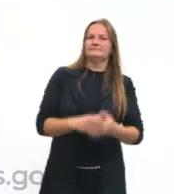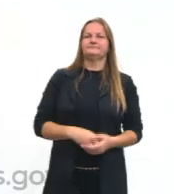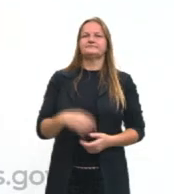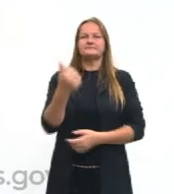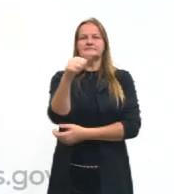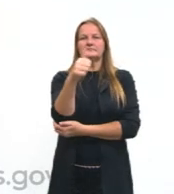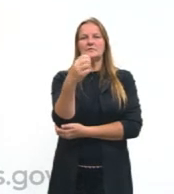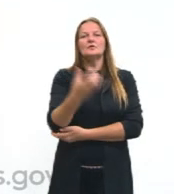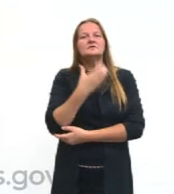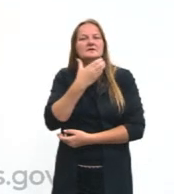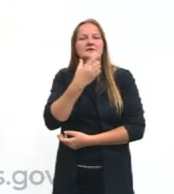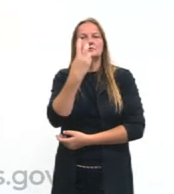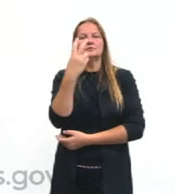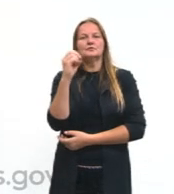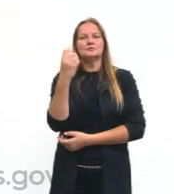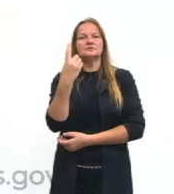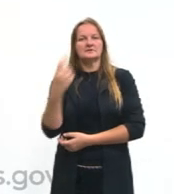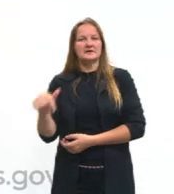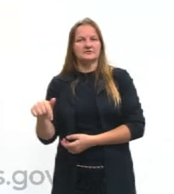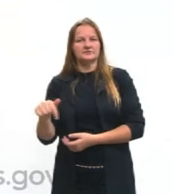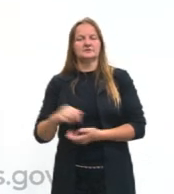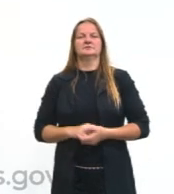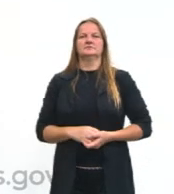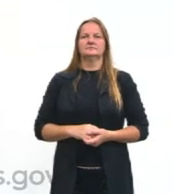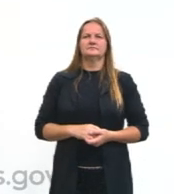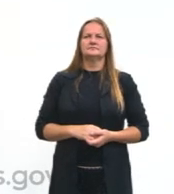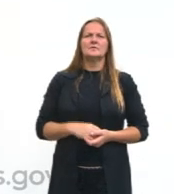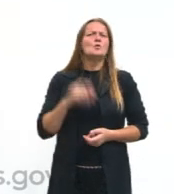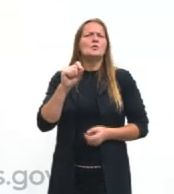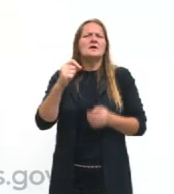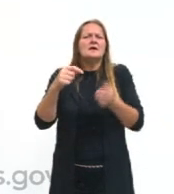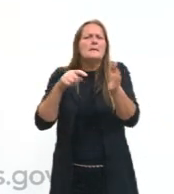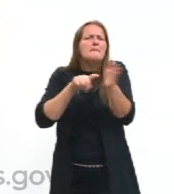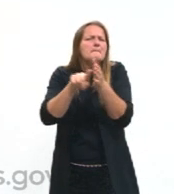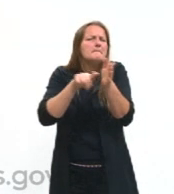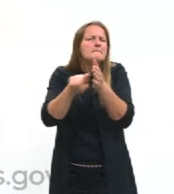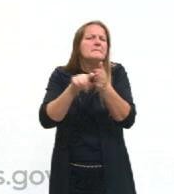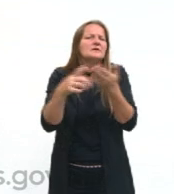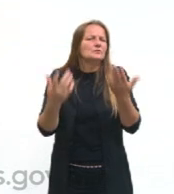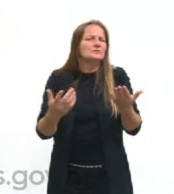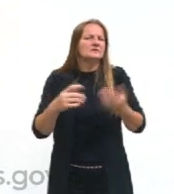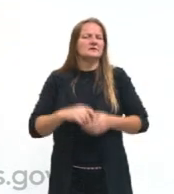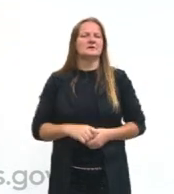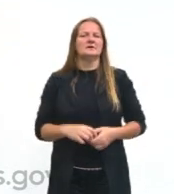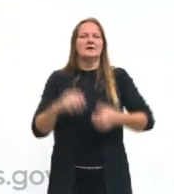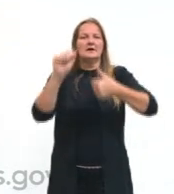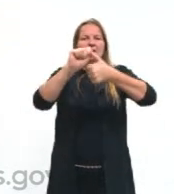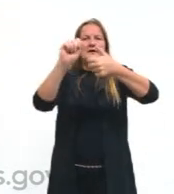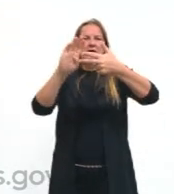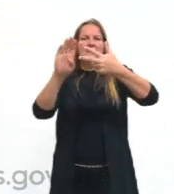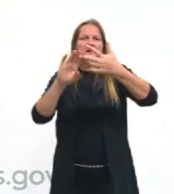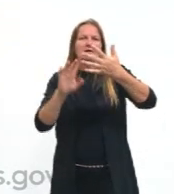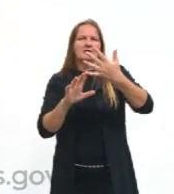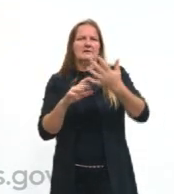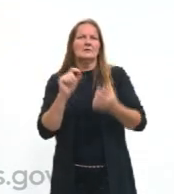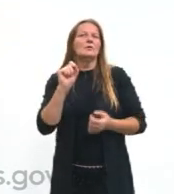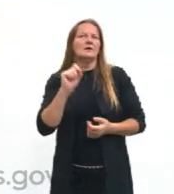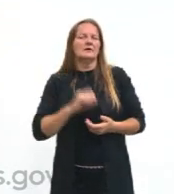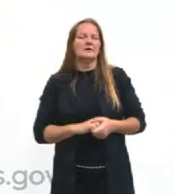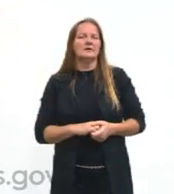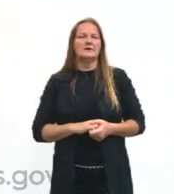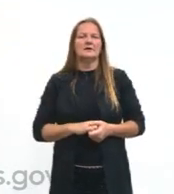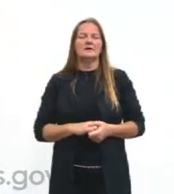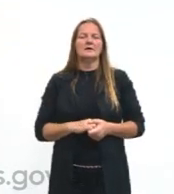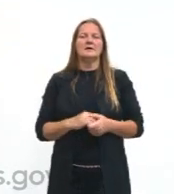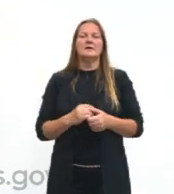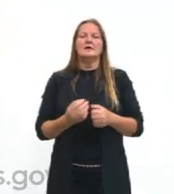dezembro de 2017. O nos pede a questão? A questão nos pergunta. Com